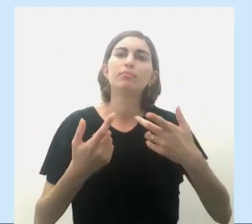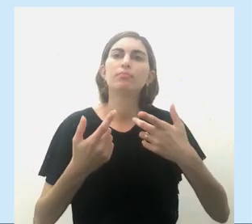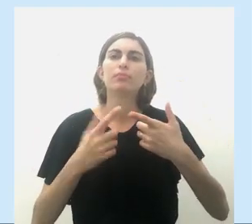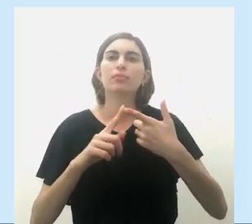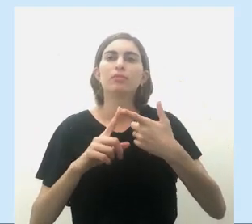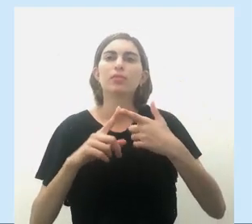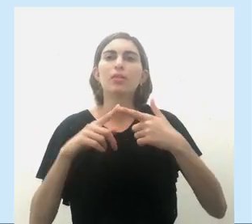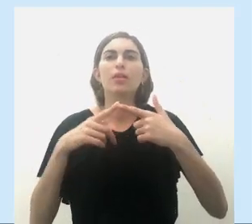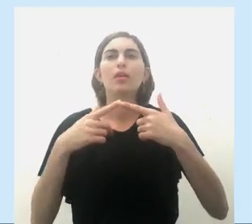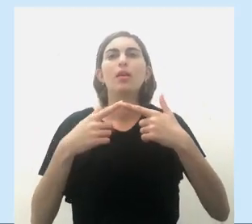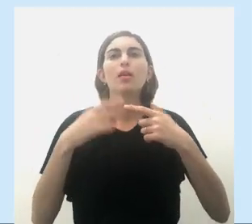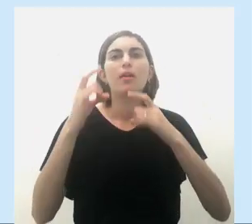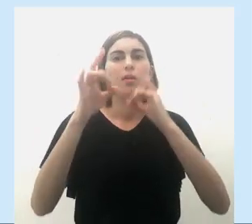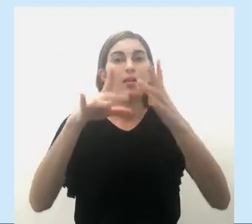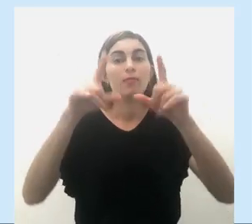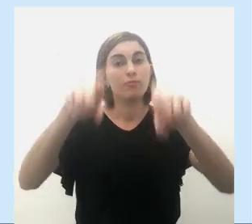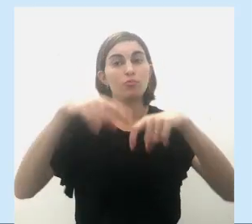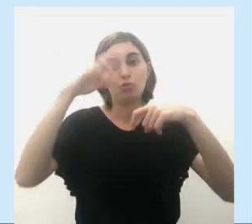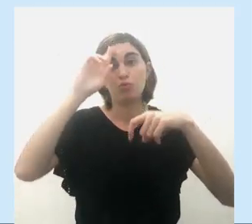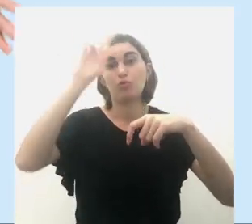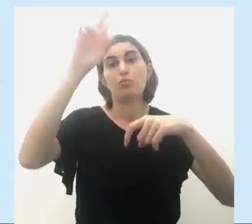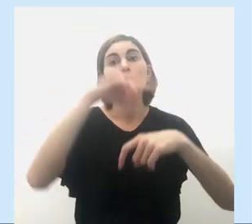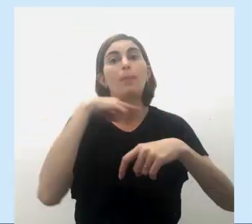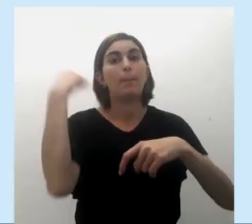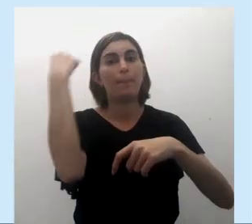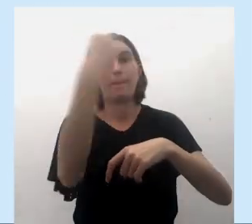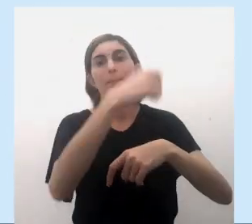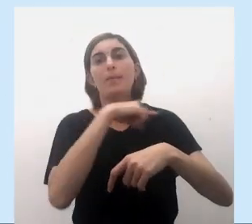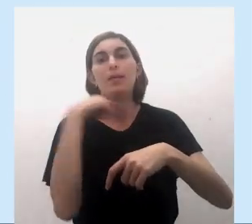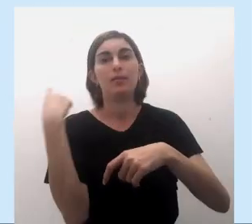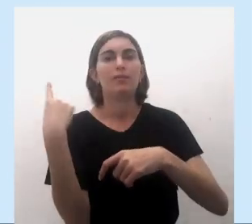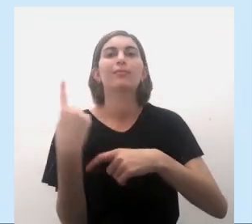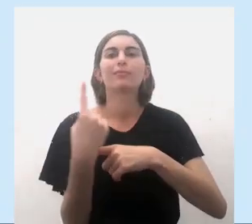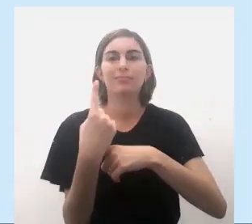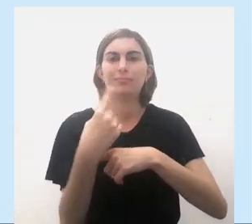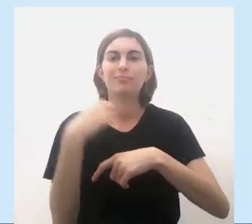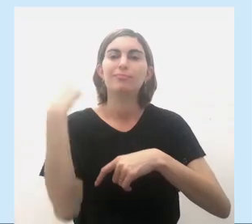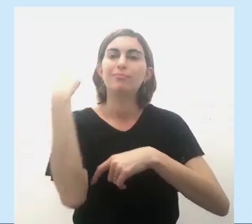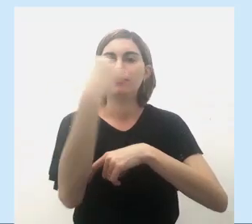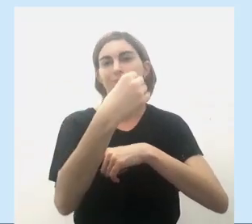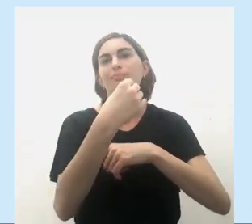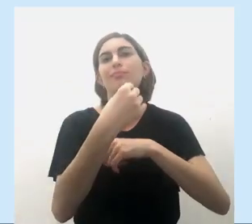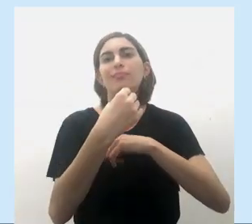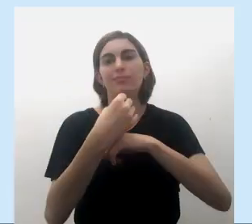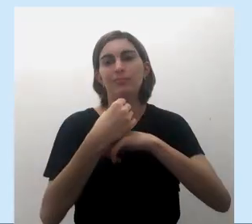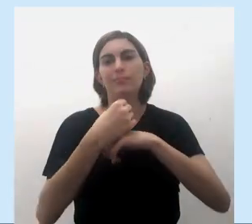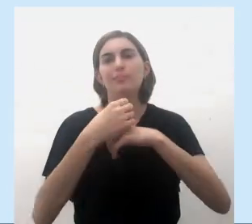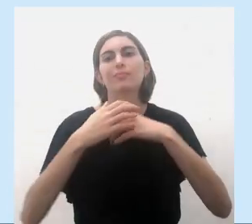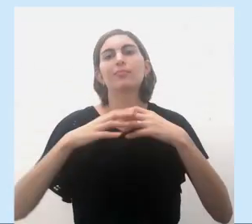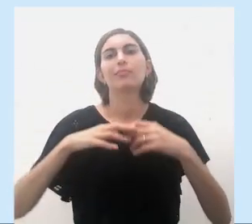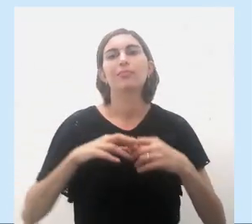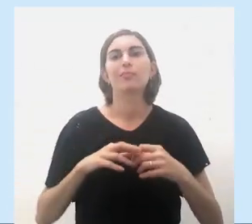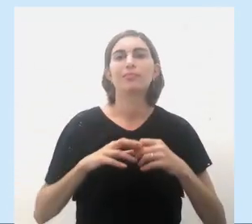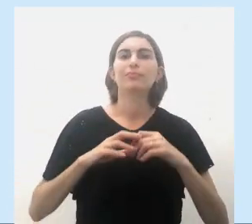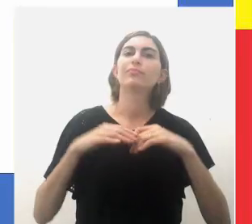esse protesto ocasionava, o conflito está se fazendo, o dono era morto, muitas vezes, dono geralmente morto no conflito.